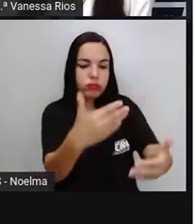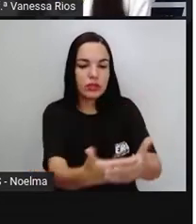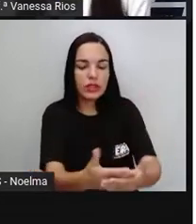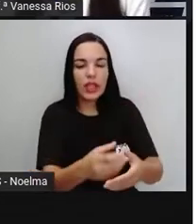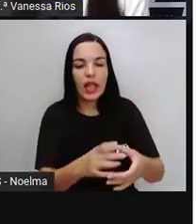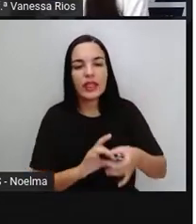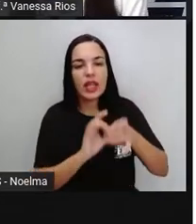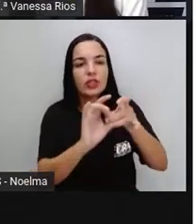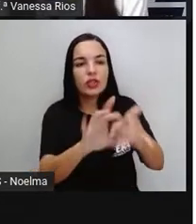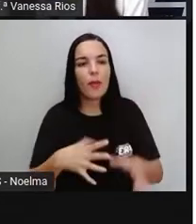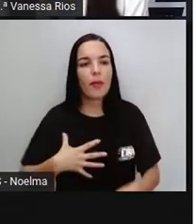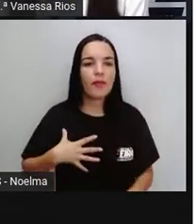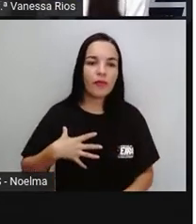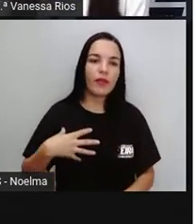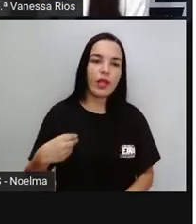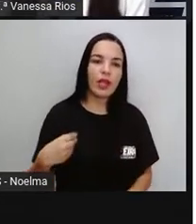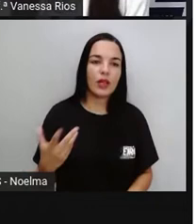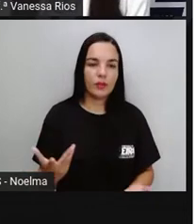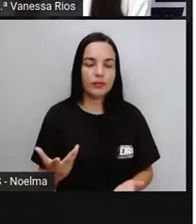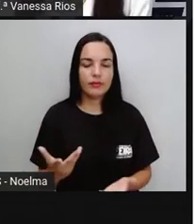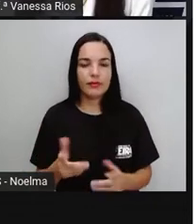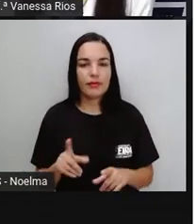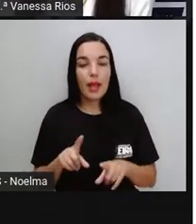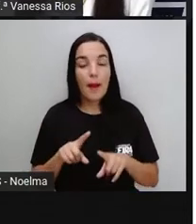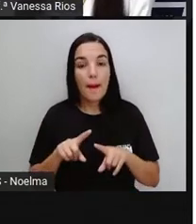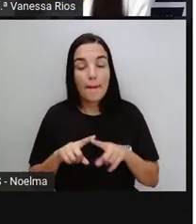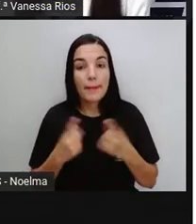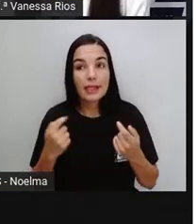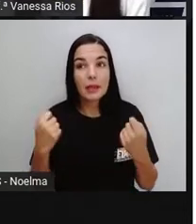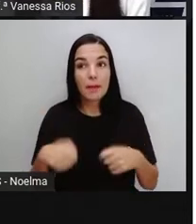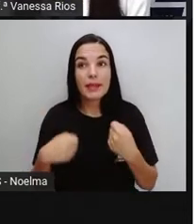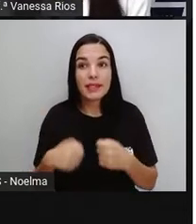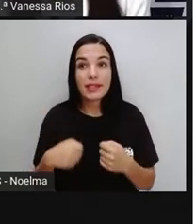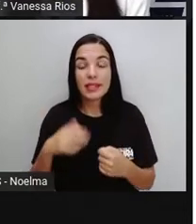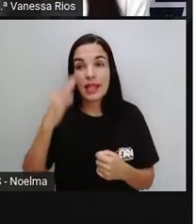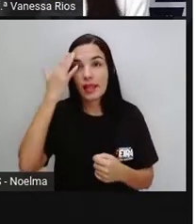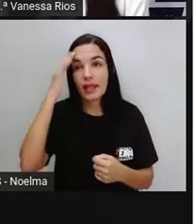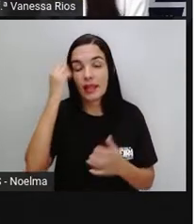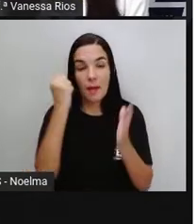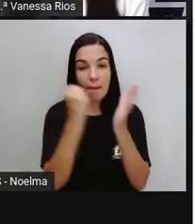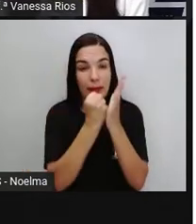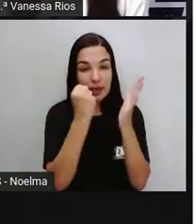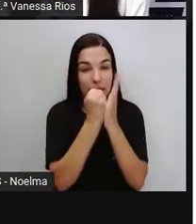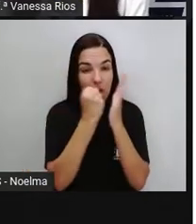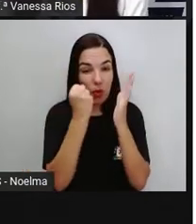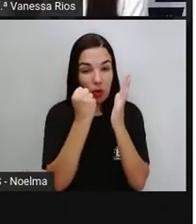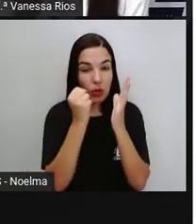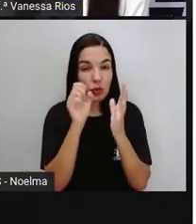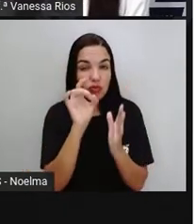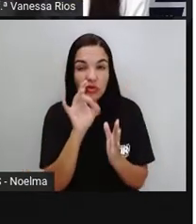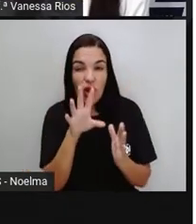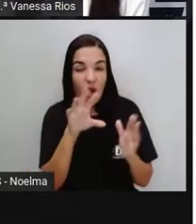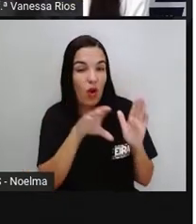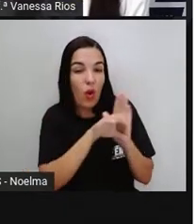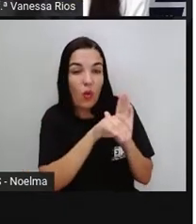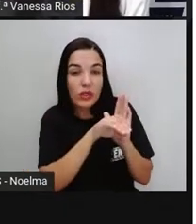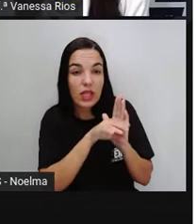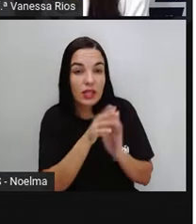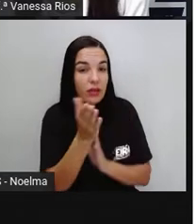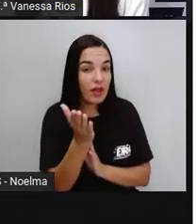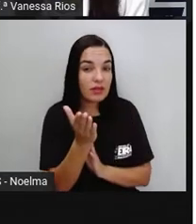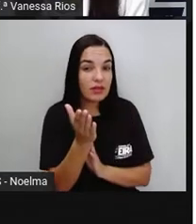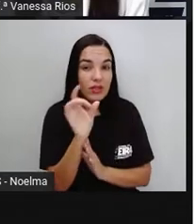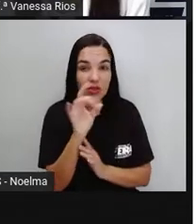Mas a gente precisa entender que os patrimônios, né? Vão além aí dessas definições, porque não são só os valores